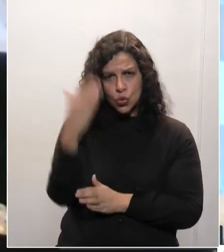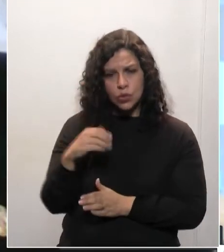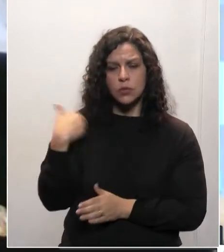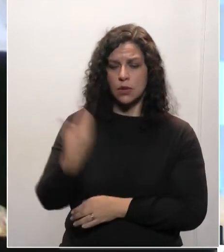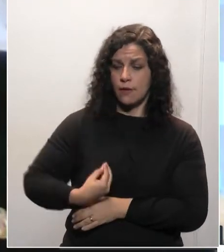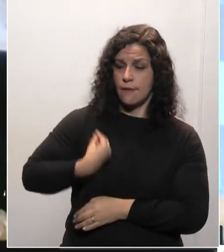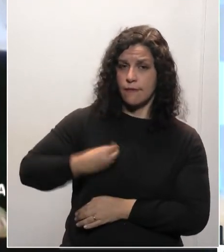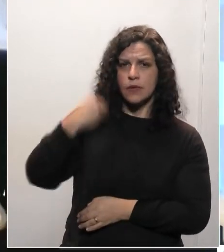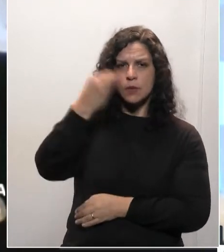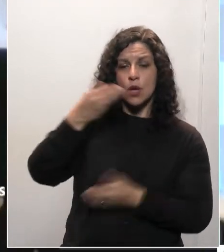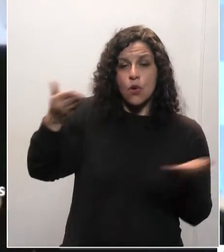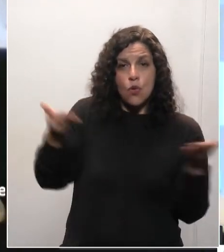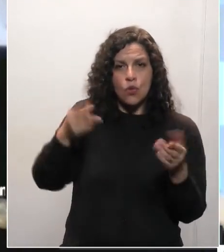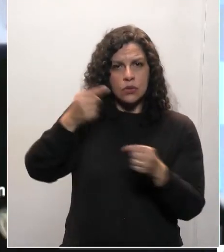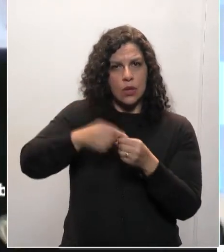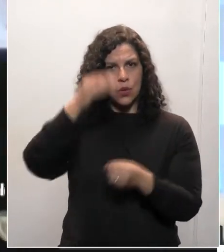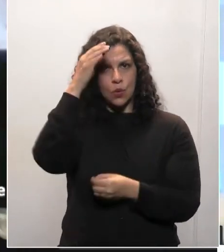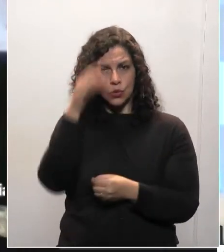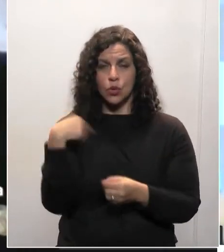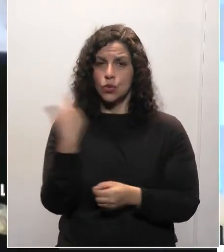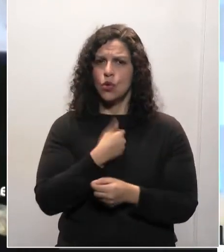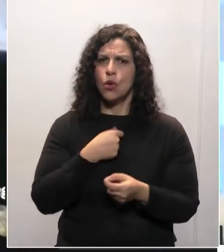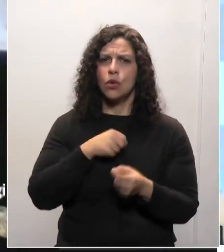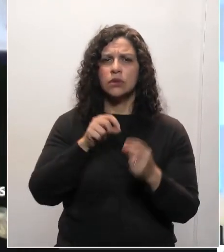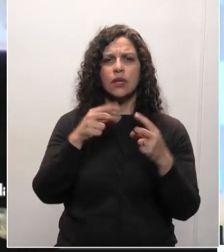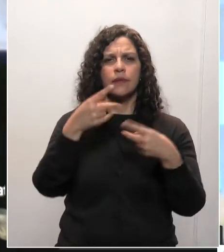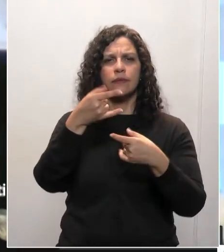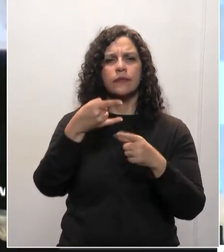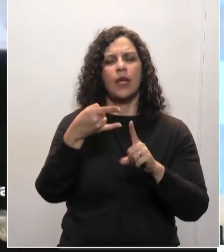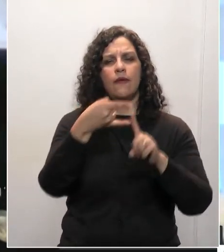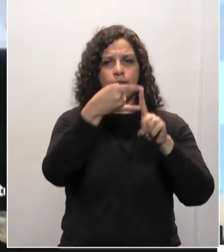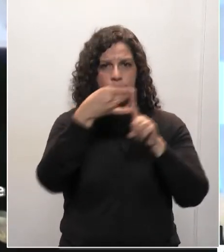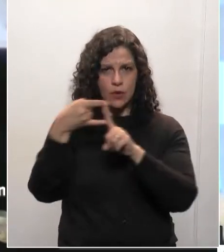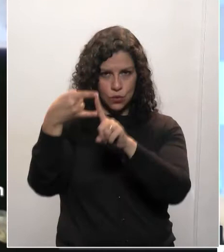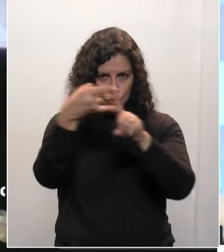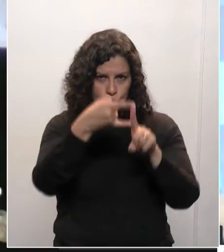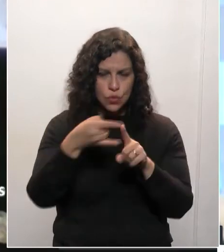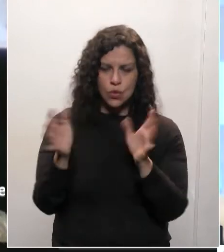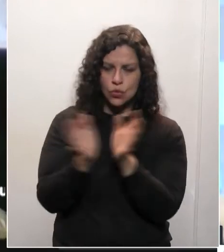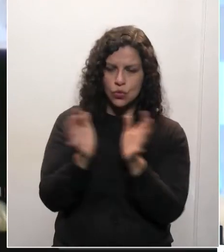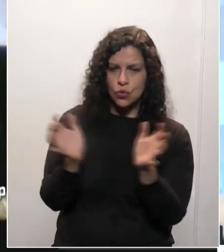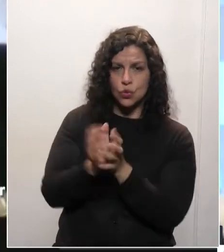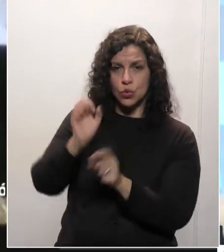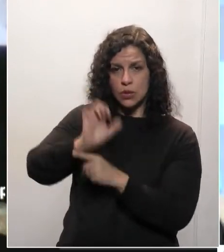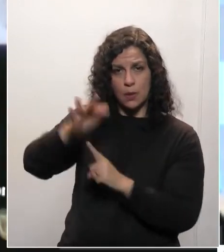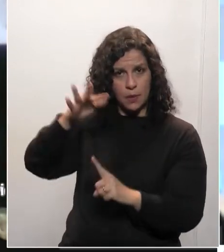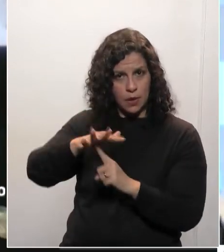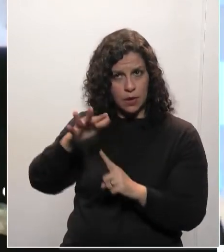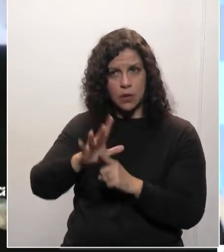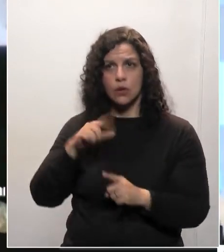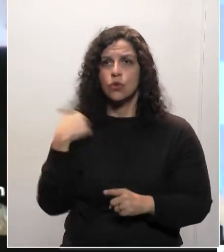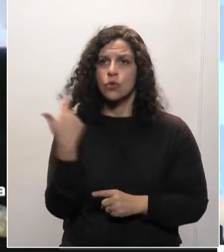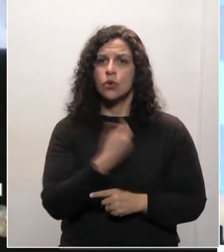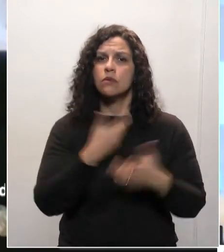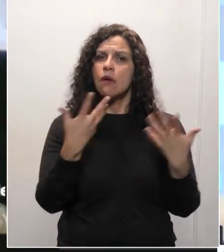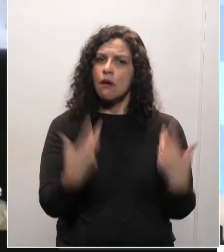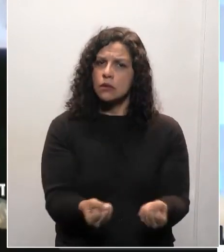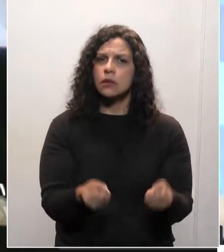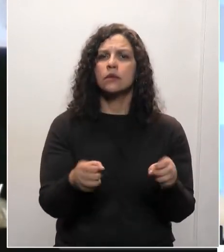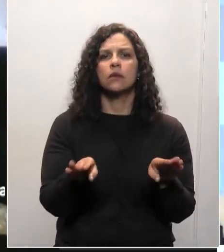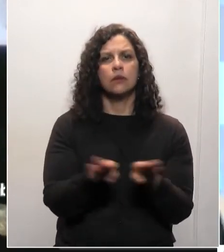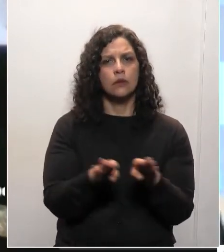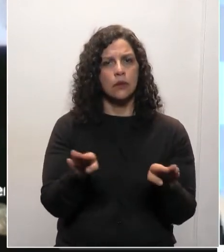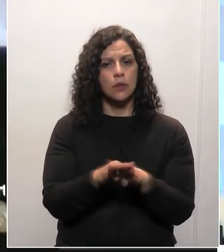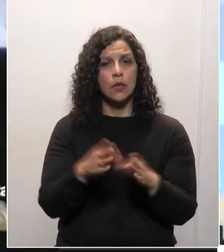estão vivenciando no dia de hoje, nós, numa reunião remota da nossa executiva estadual, acabamos assumindo